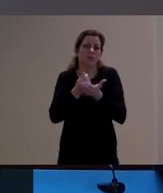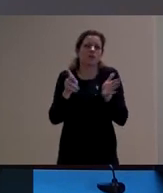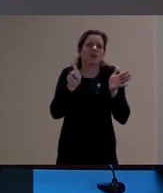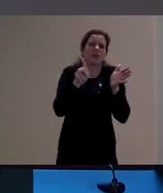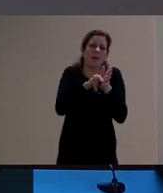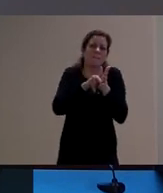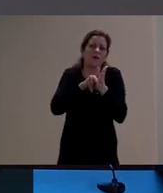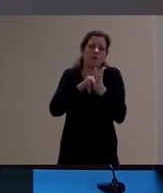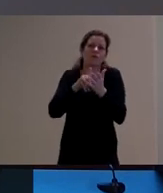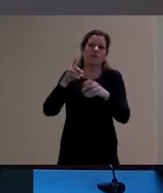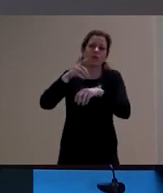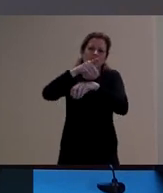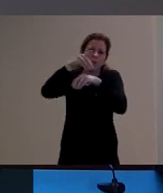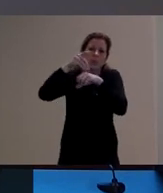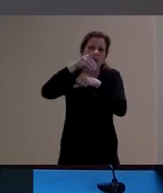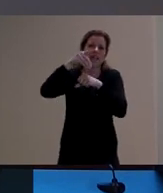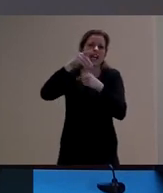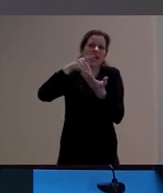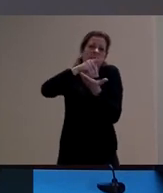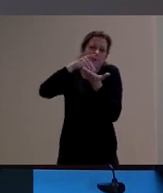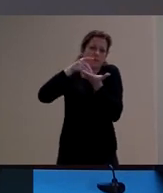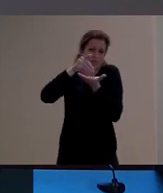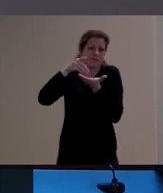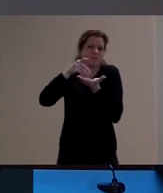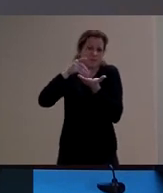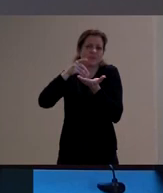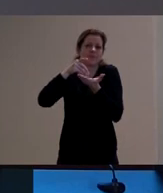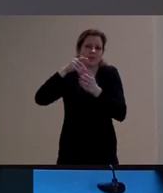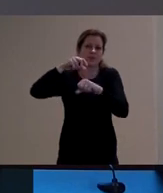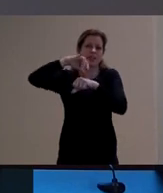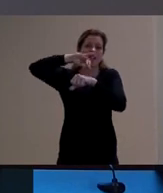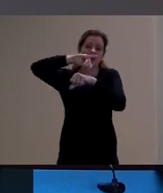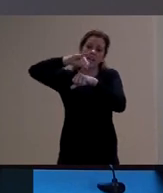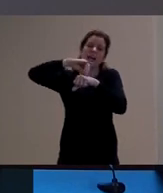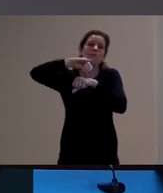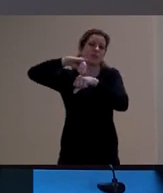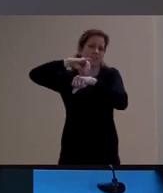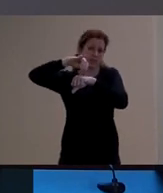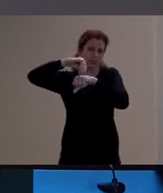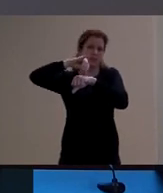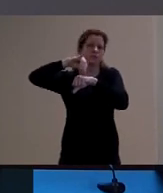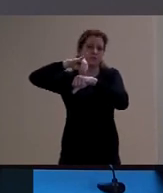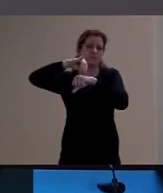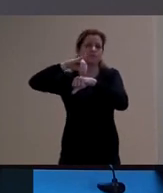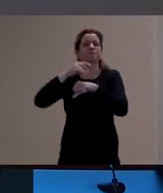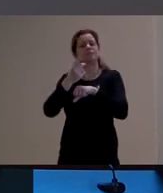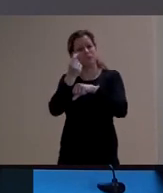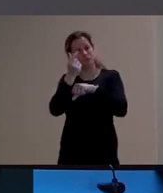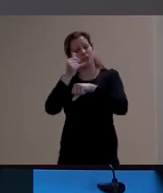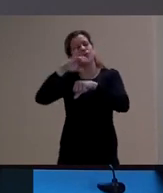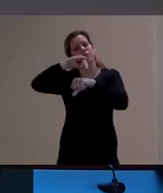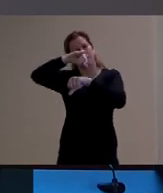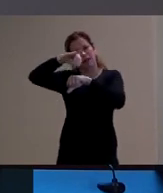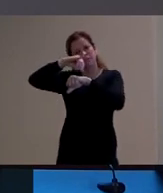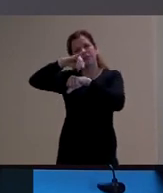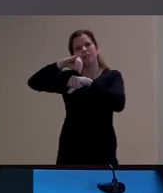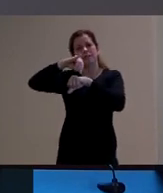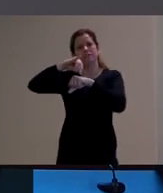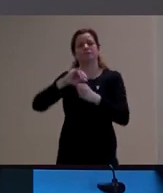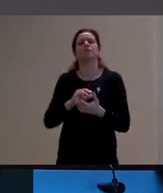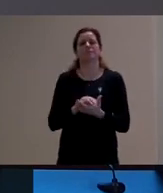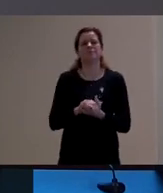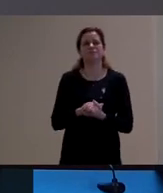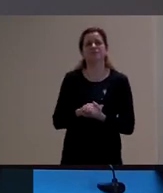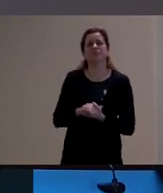Isso fica mais evidente nos exemplos que depois eu vou um pouco trazer aqui. Mas, de um modo geral,